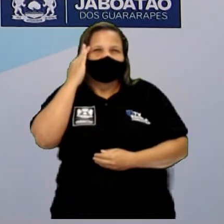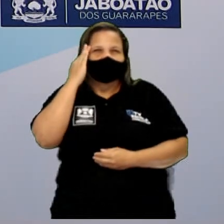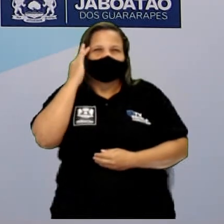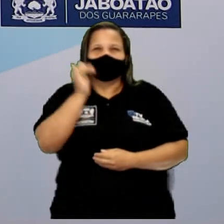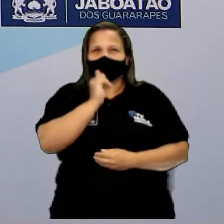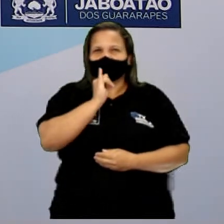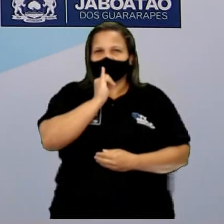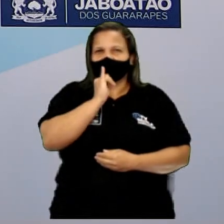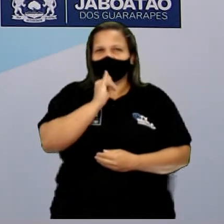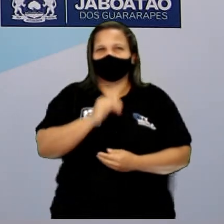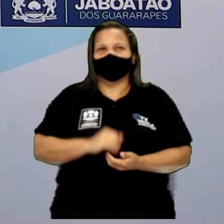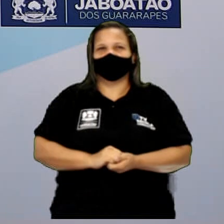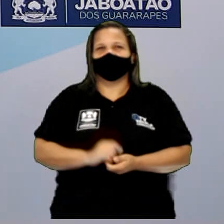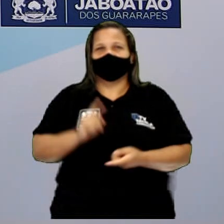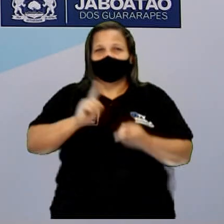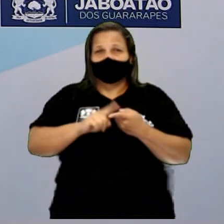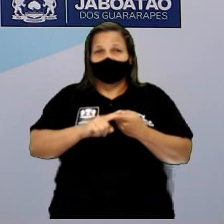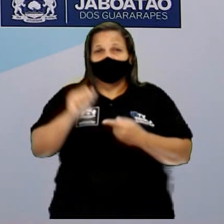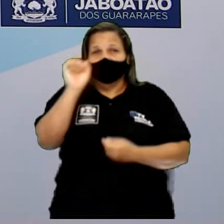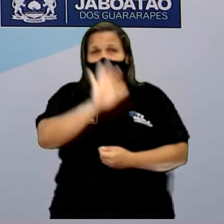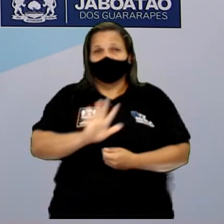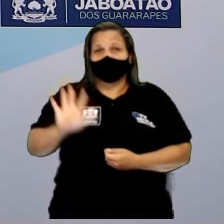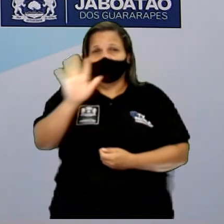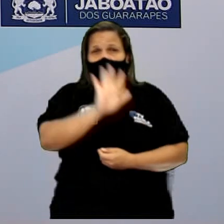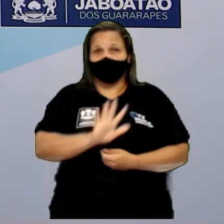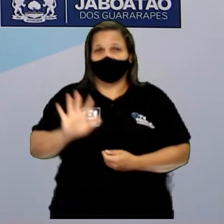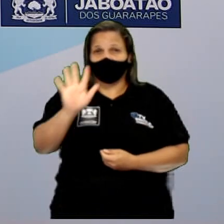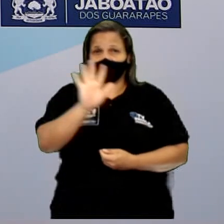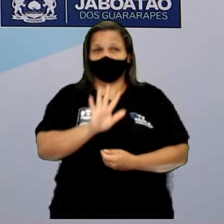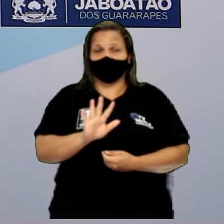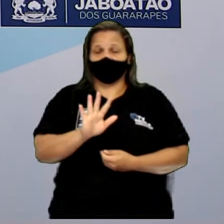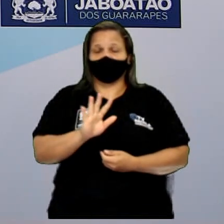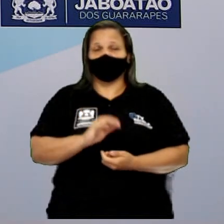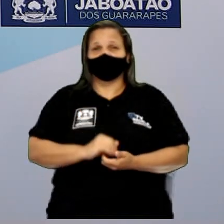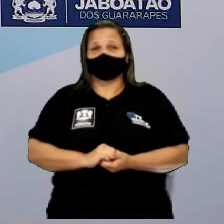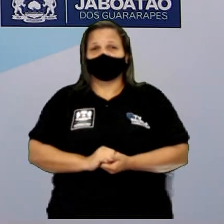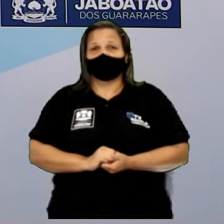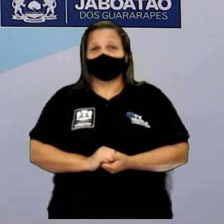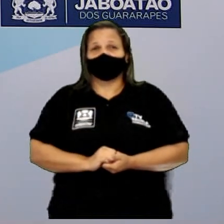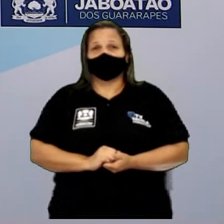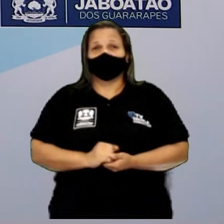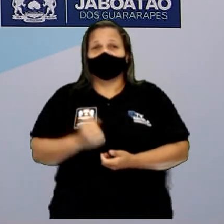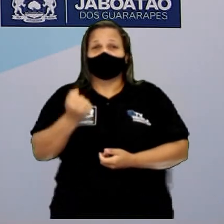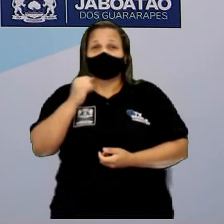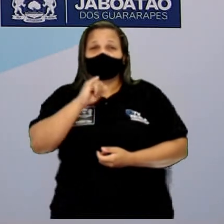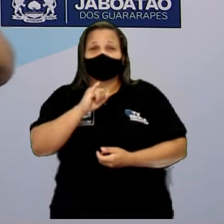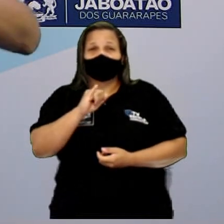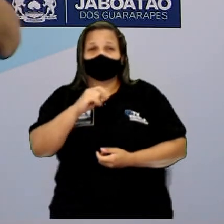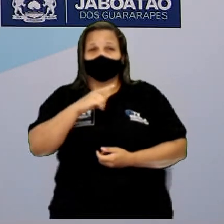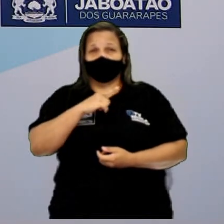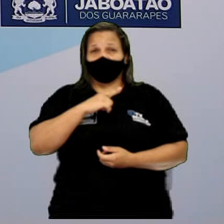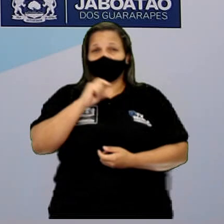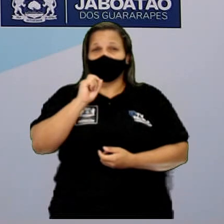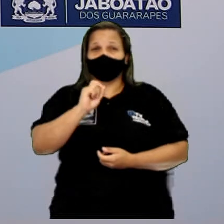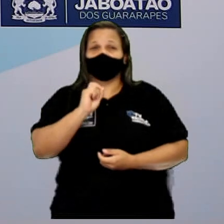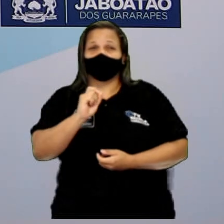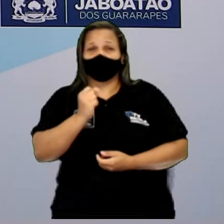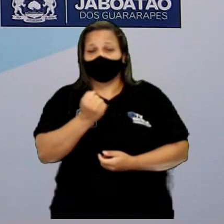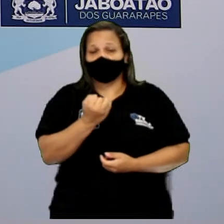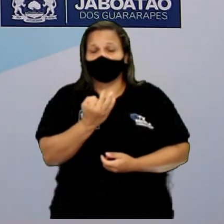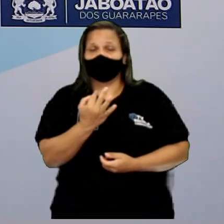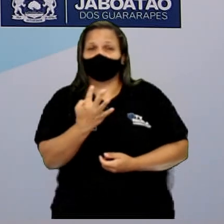Você vê aí também nessa imagem a nossa fórmula, né? Ou seja, se você tem a unidade, a quantidade